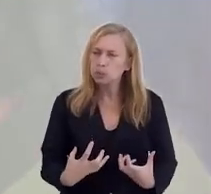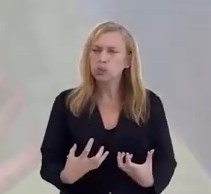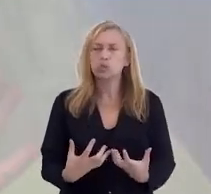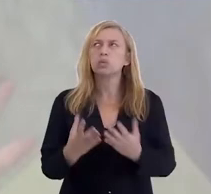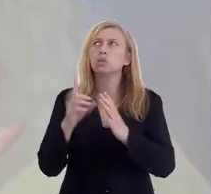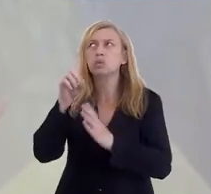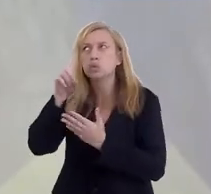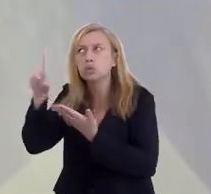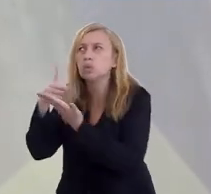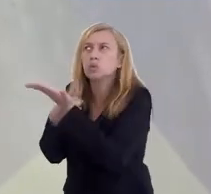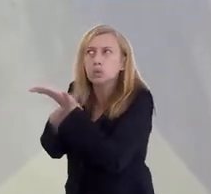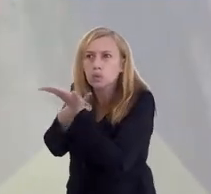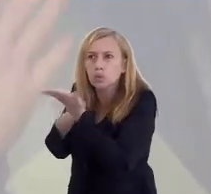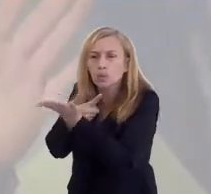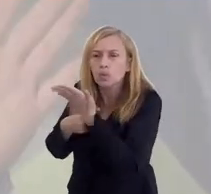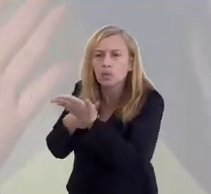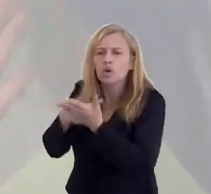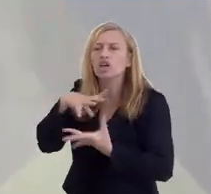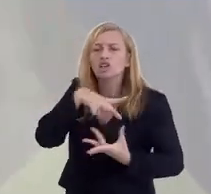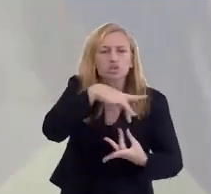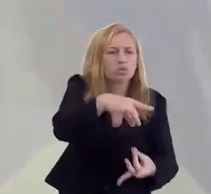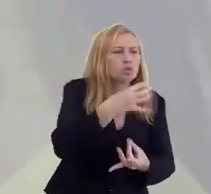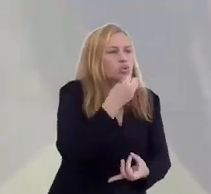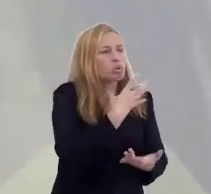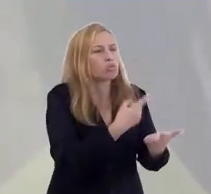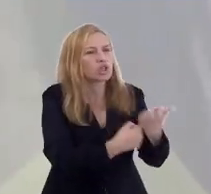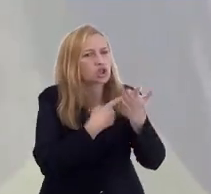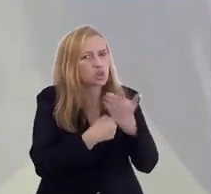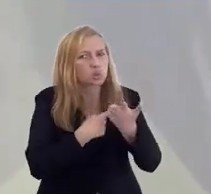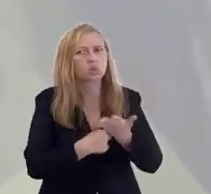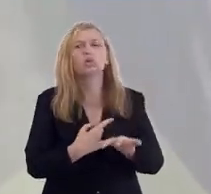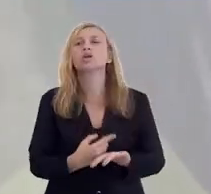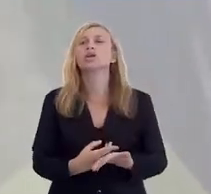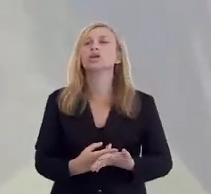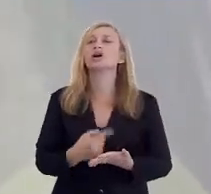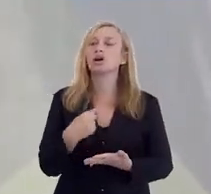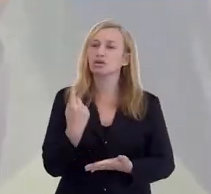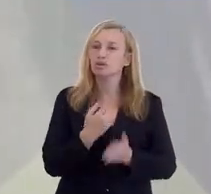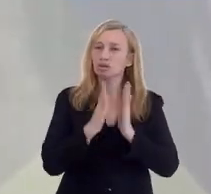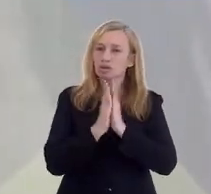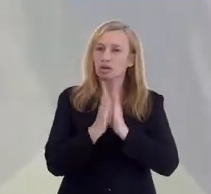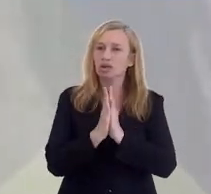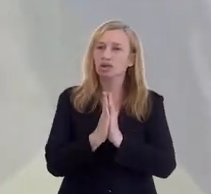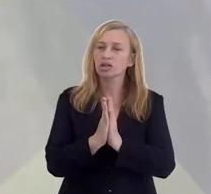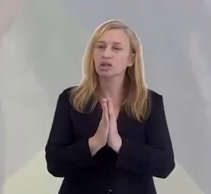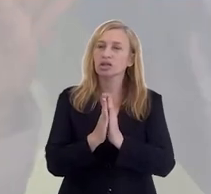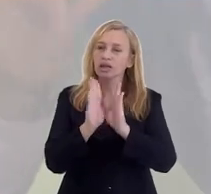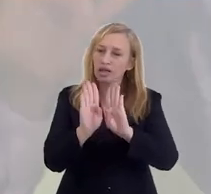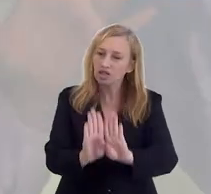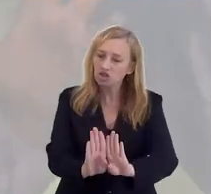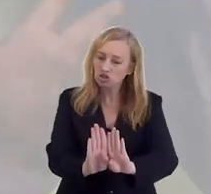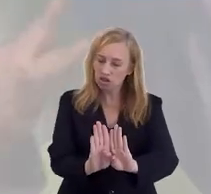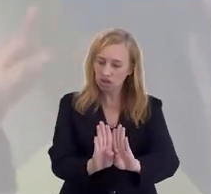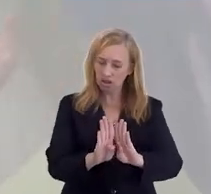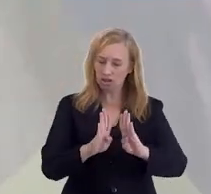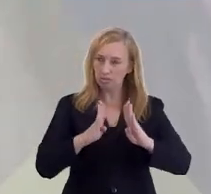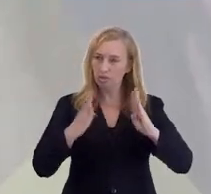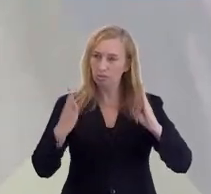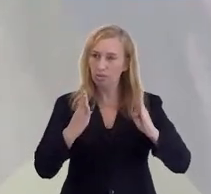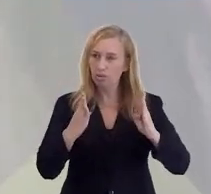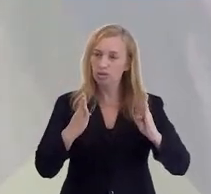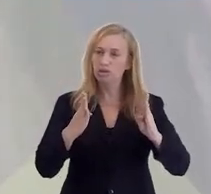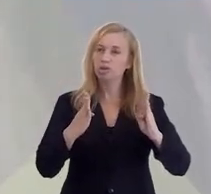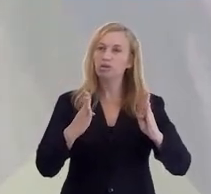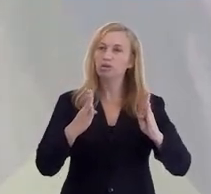cansado disso, Deus me ajuda, bons espíritos me ajudam. É a nossa prece para eles. E é isso, a gente abre o